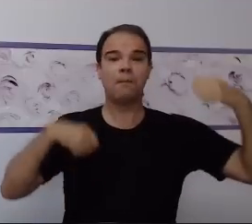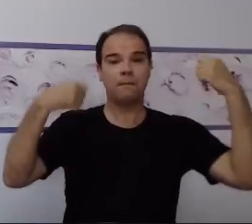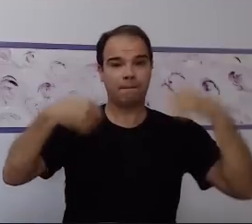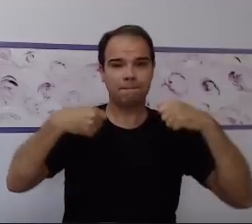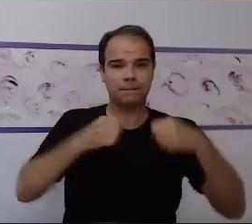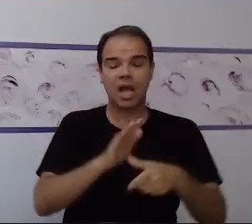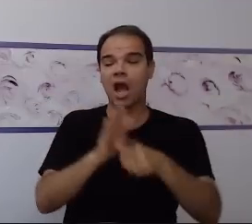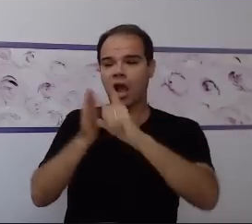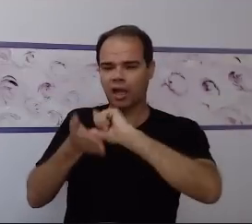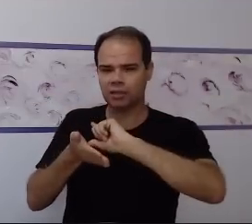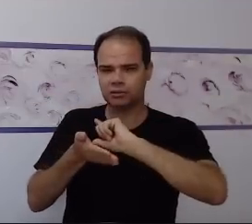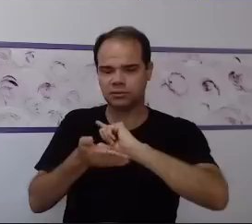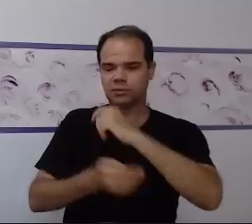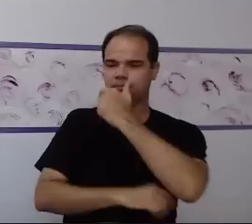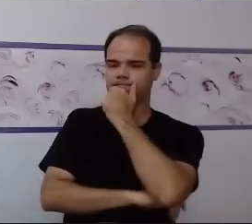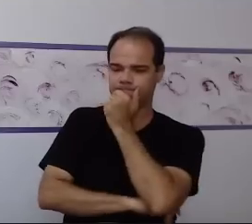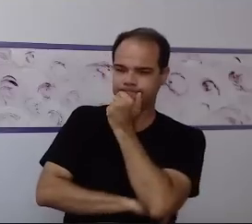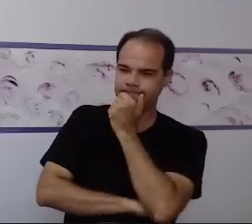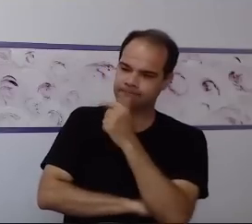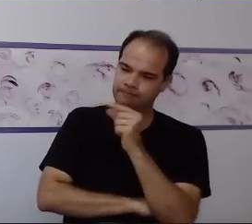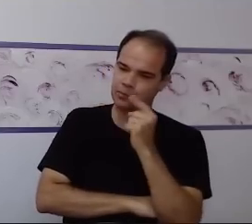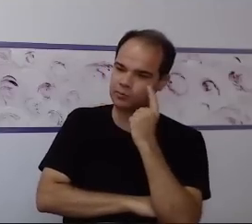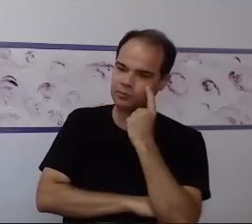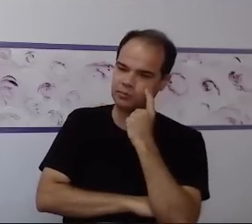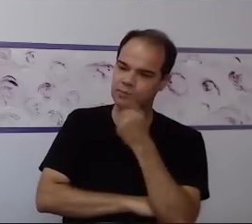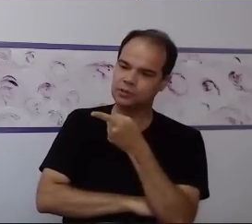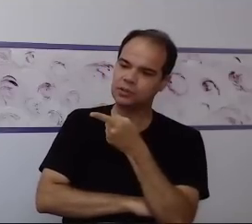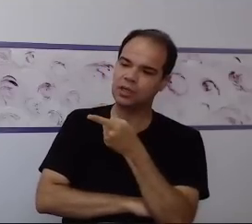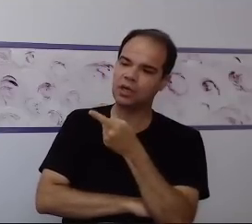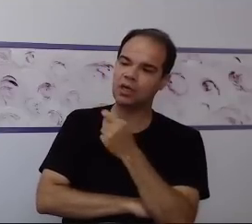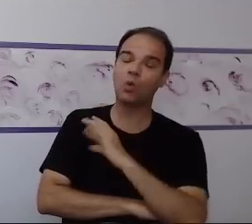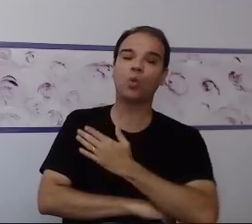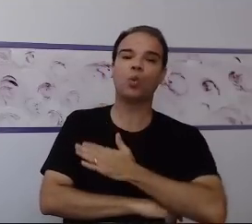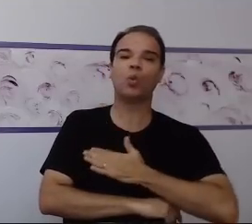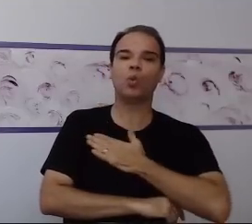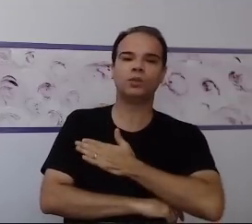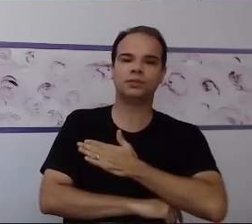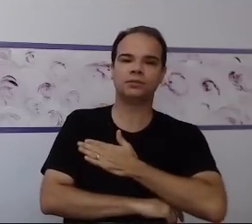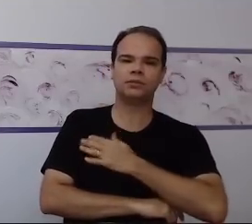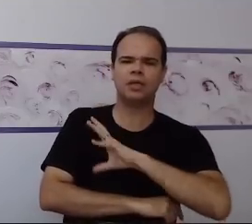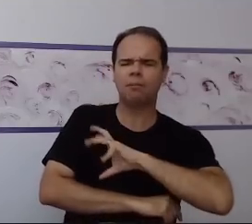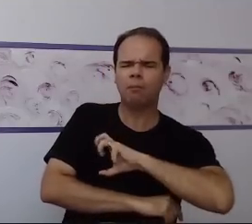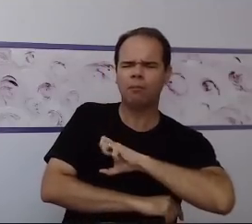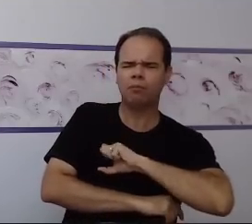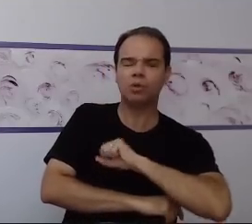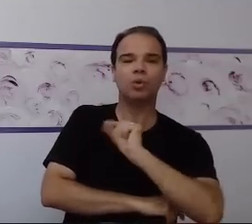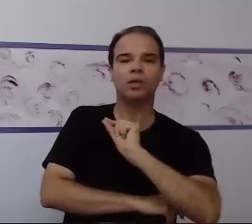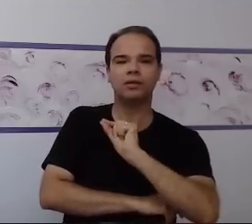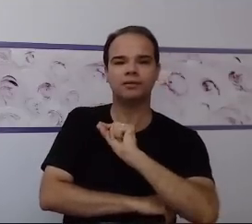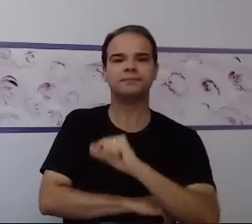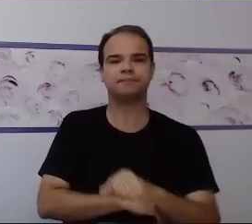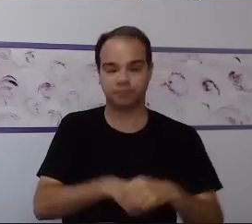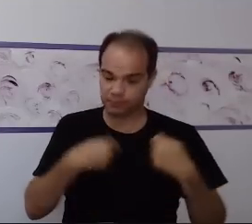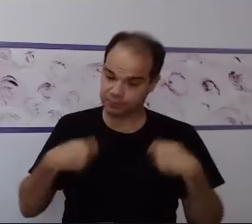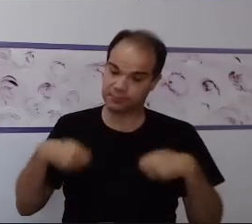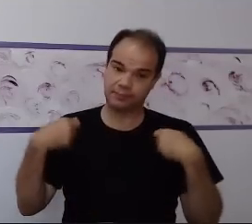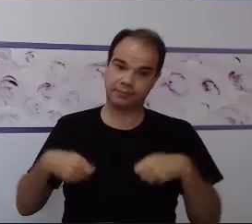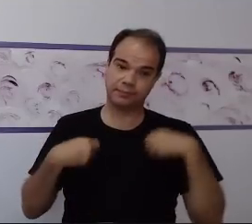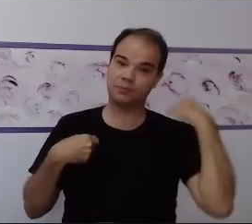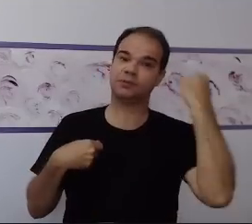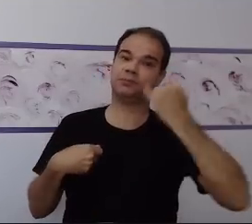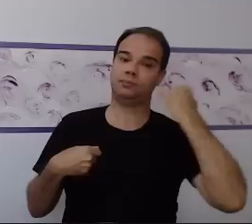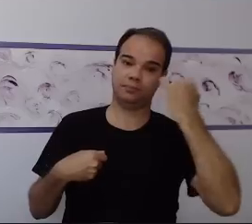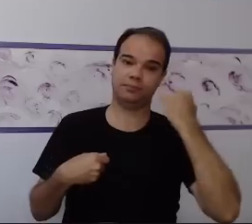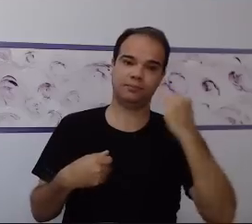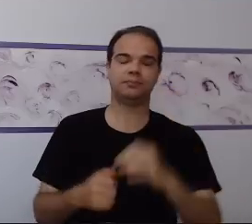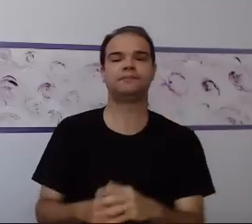e conhecer situações de interesse desse aluno. Outra situação que é muito importante quando se fala de